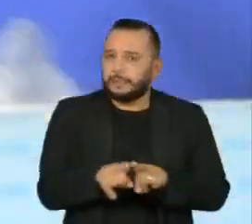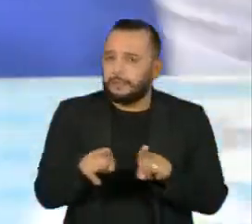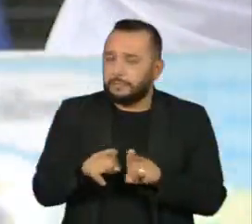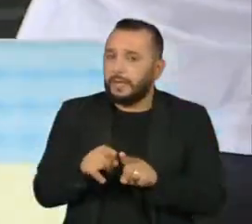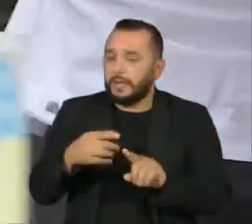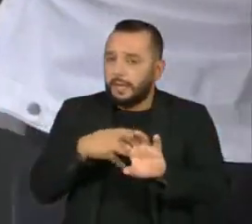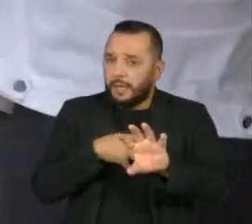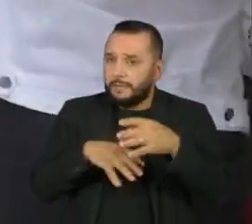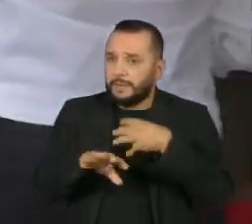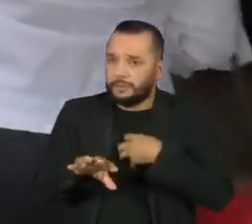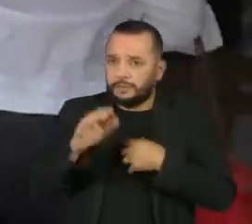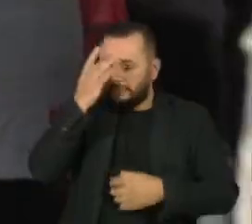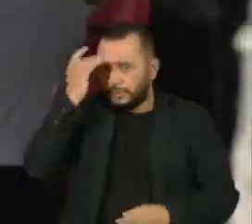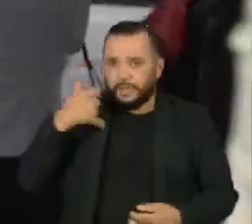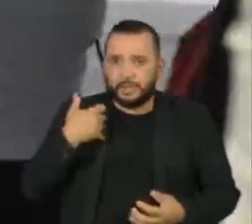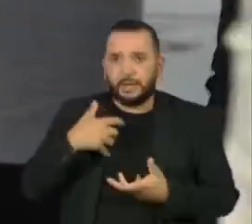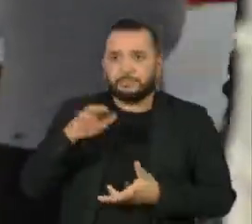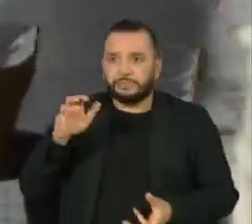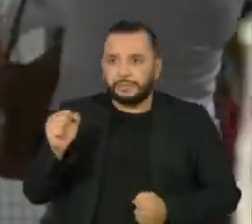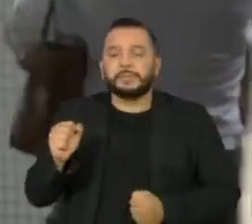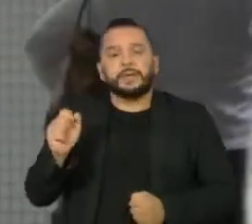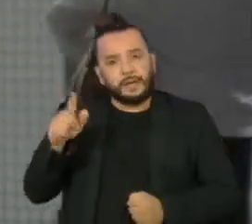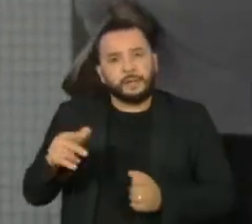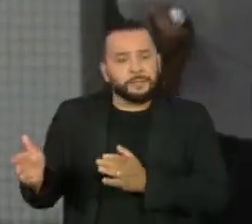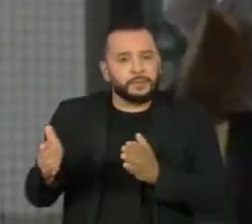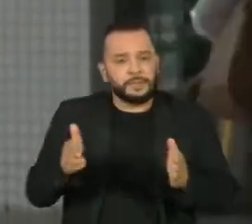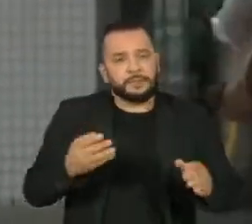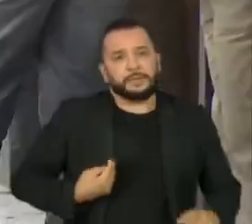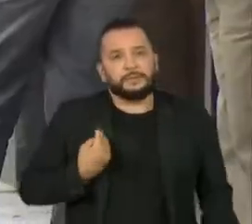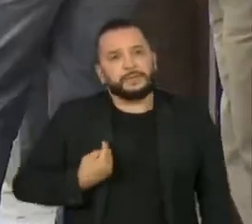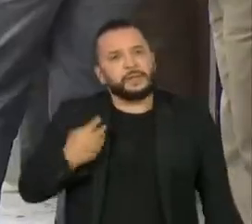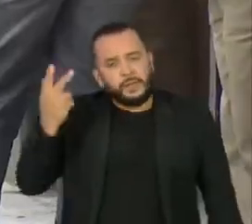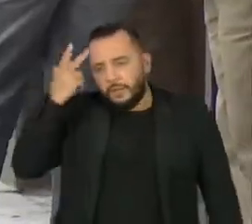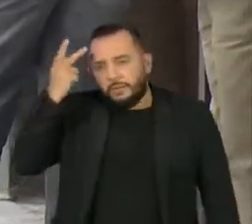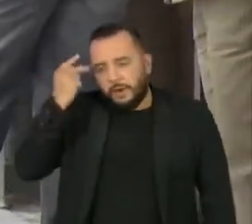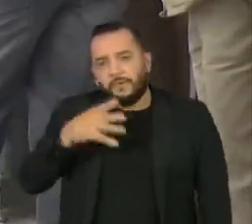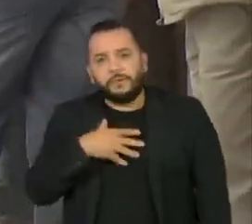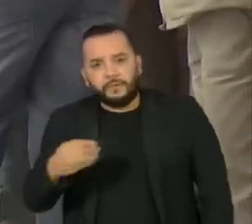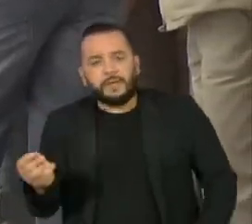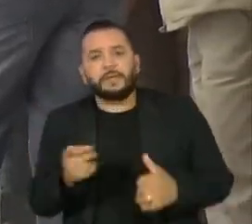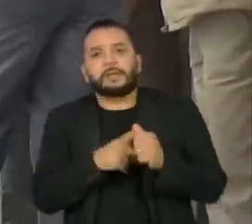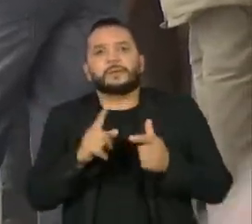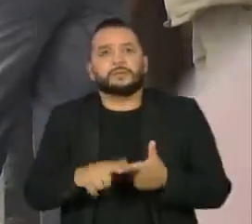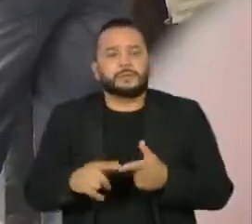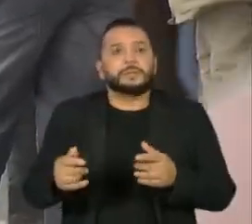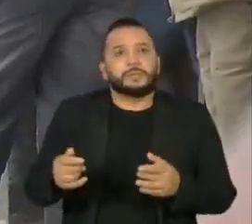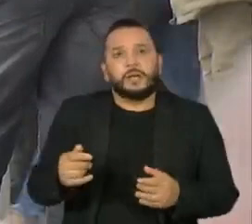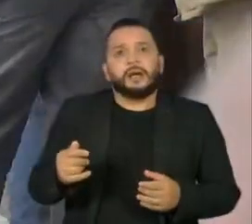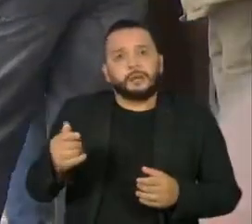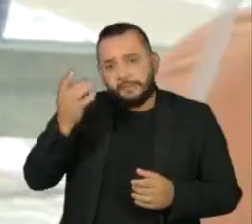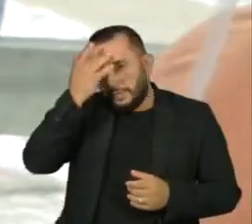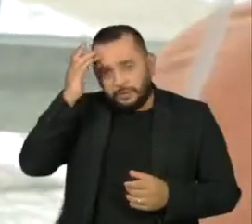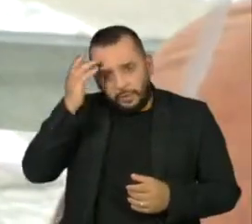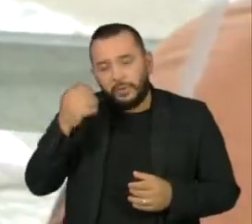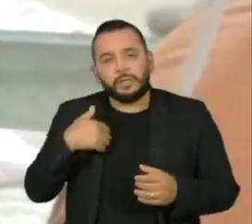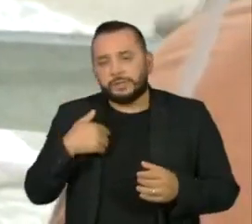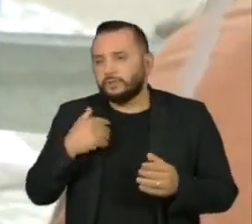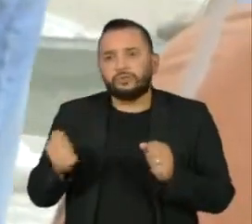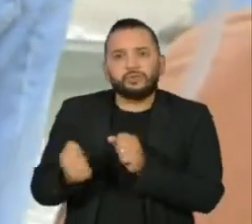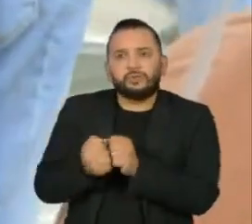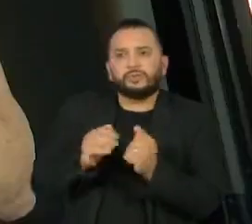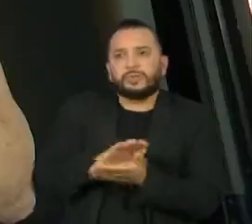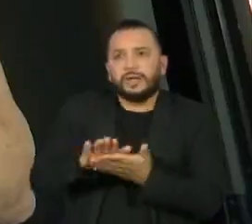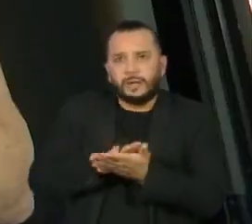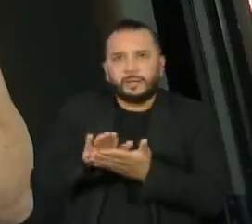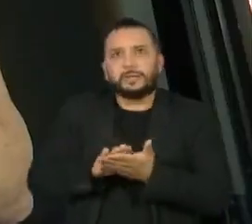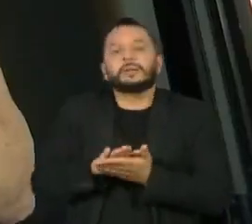empático para pessoas na terceira idade, uma etapa da vida em que é comum que filhos e companheiros não dividam mais o lar, também é